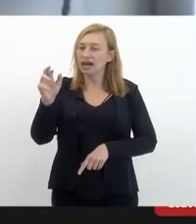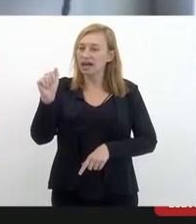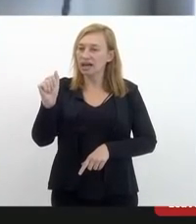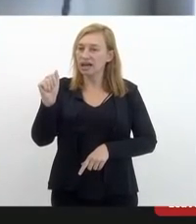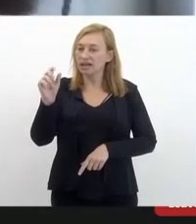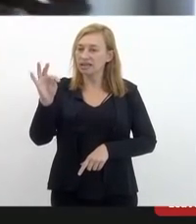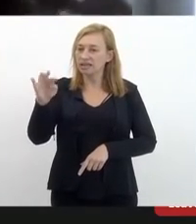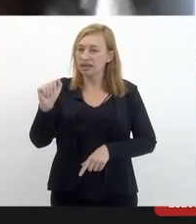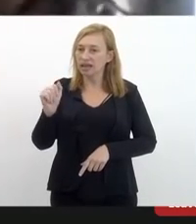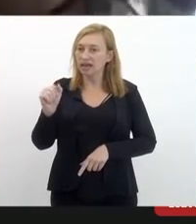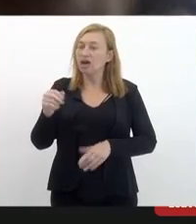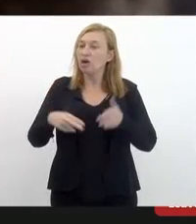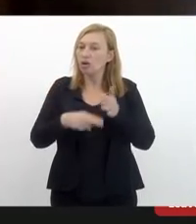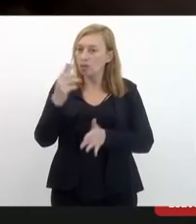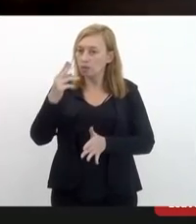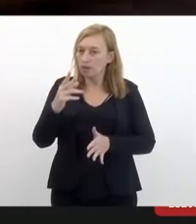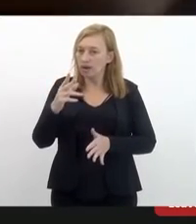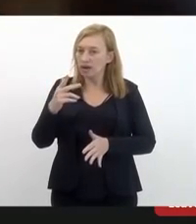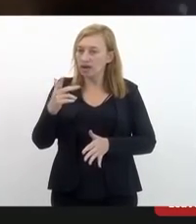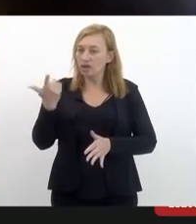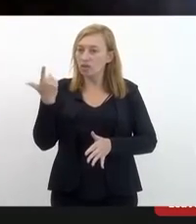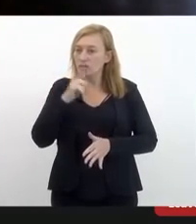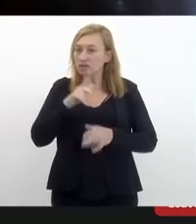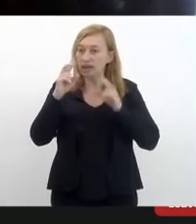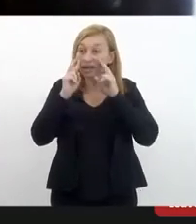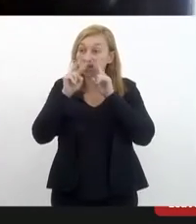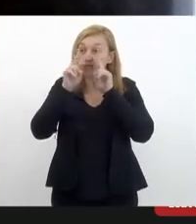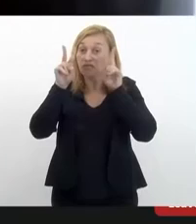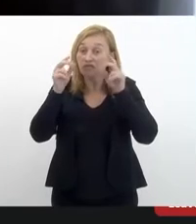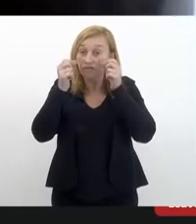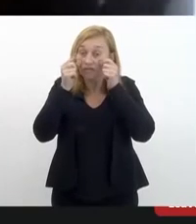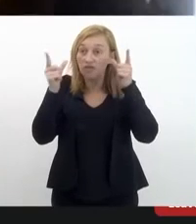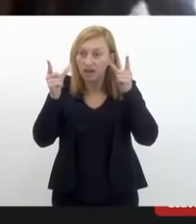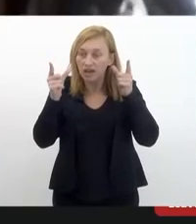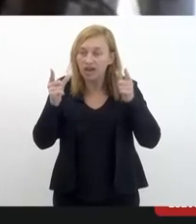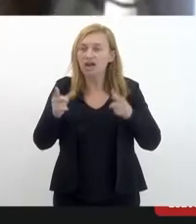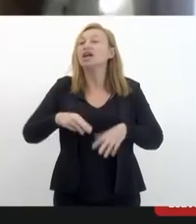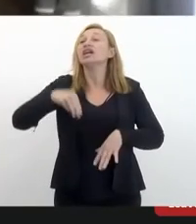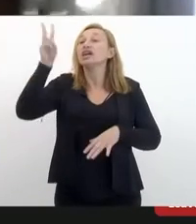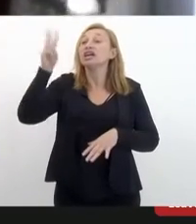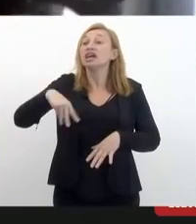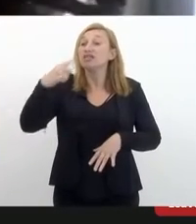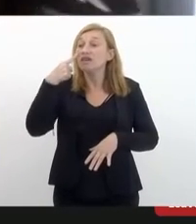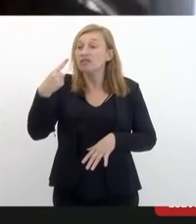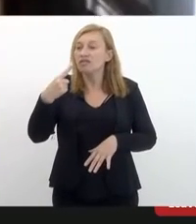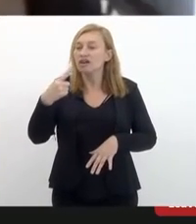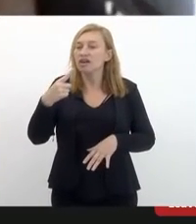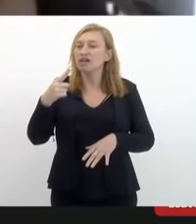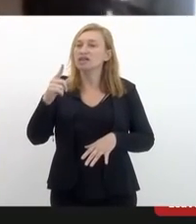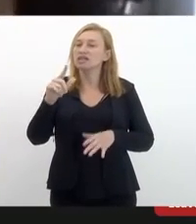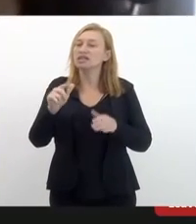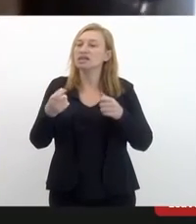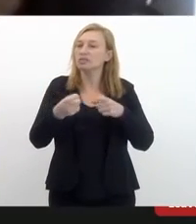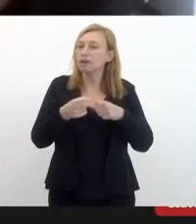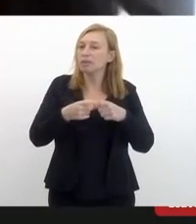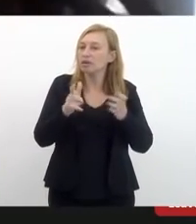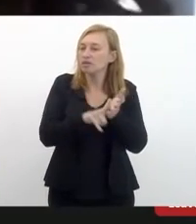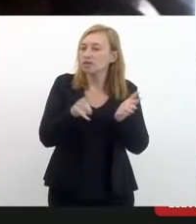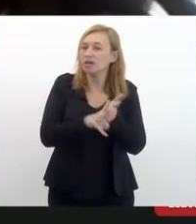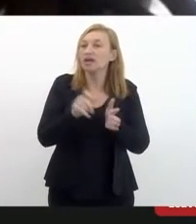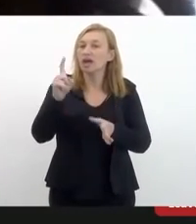se recupera. E quem vai emitir esses laudos? É isso que o Conselho